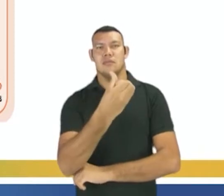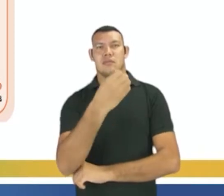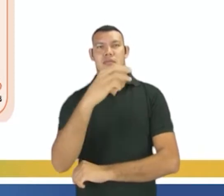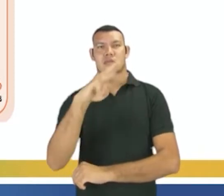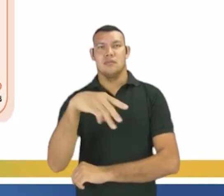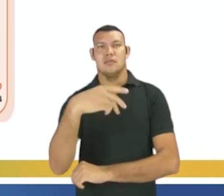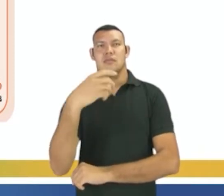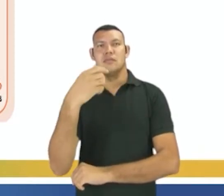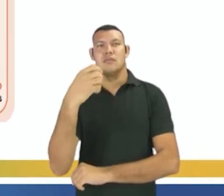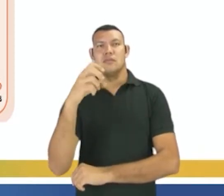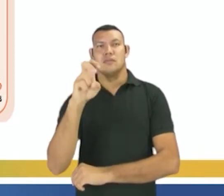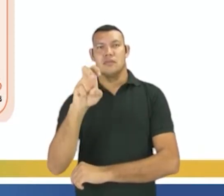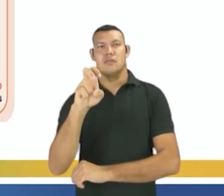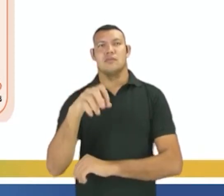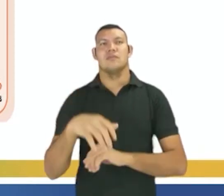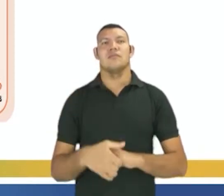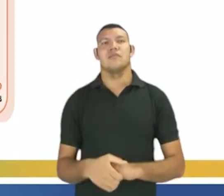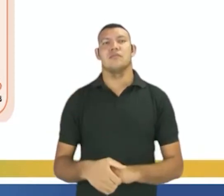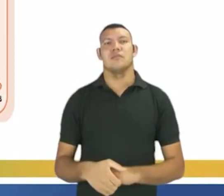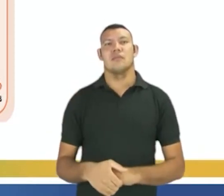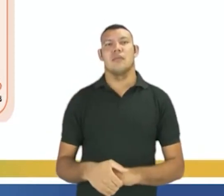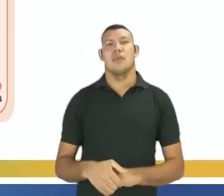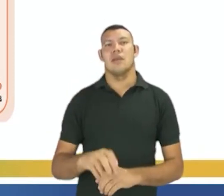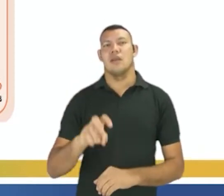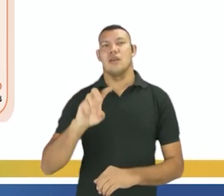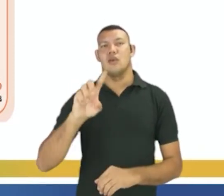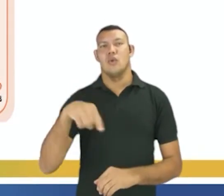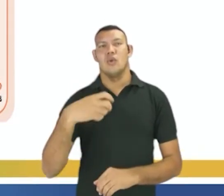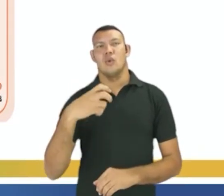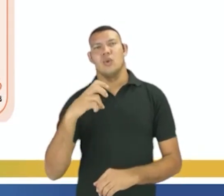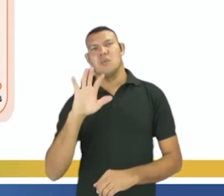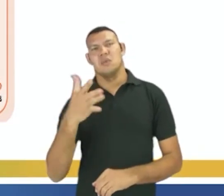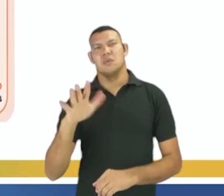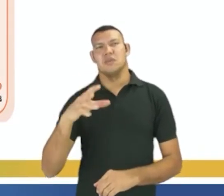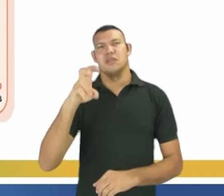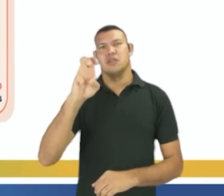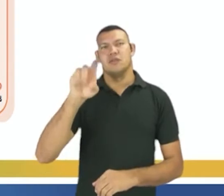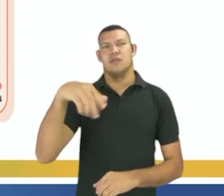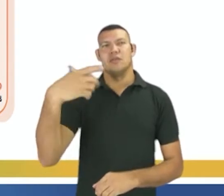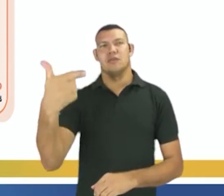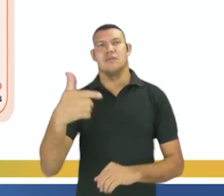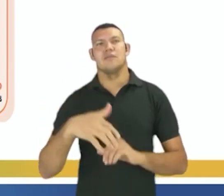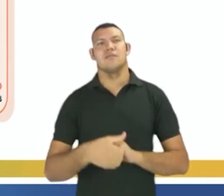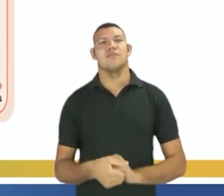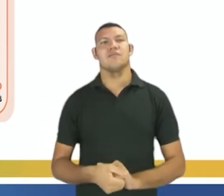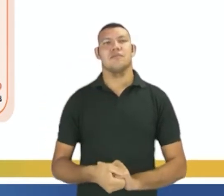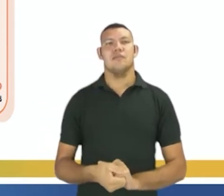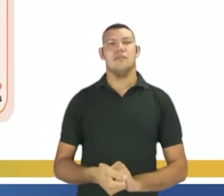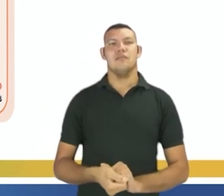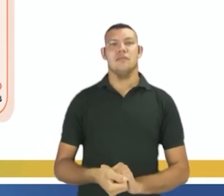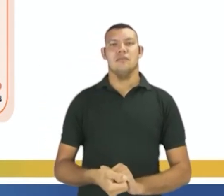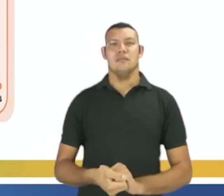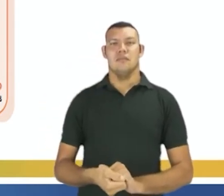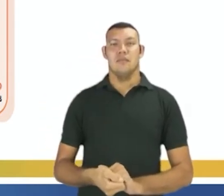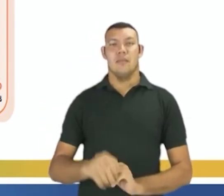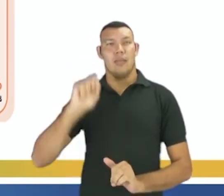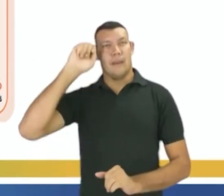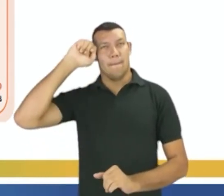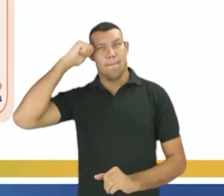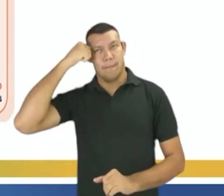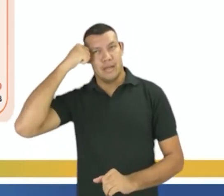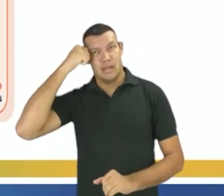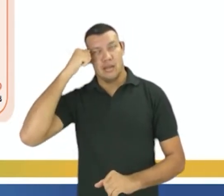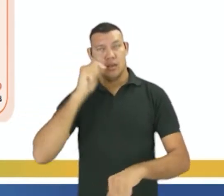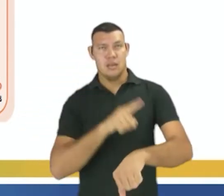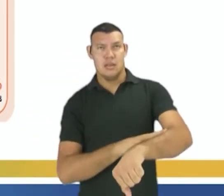,5% homens, 185% mulheres, 10,1%. E esse número